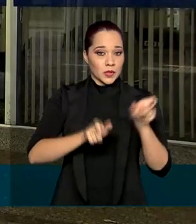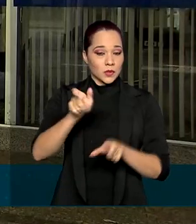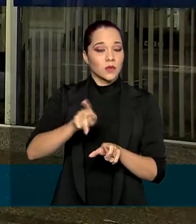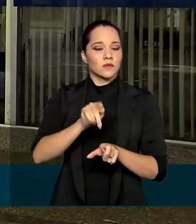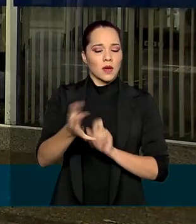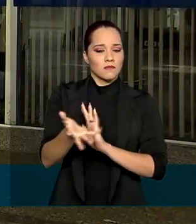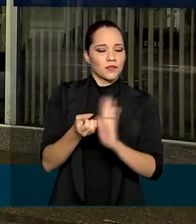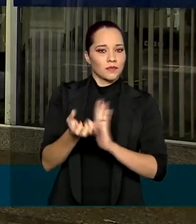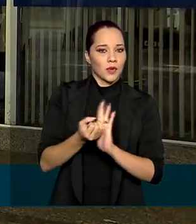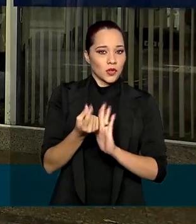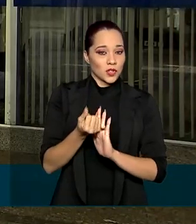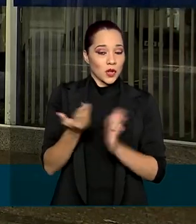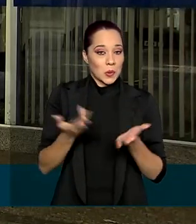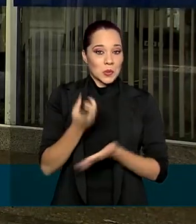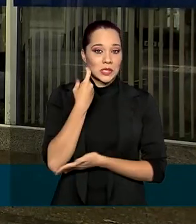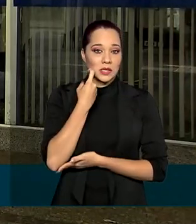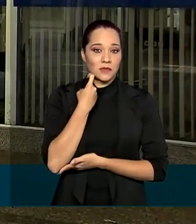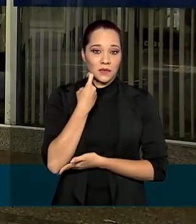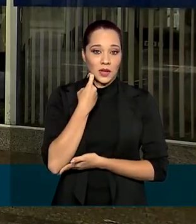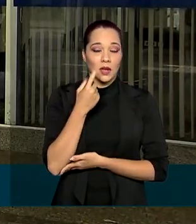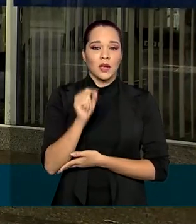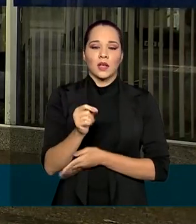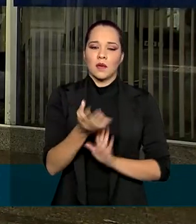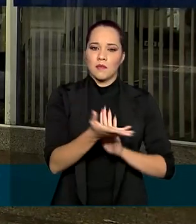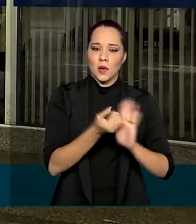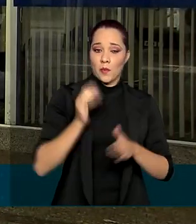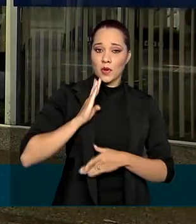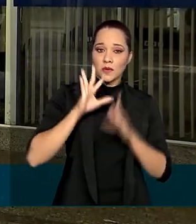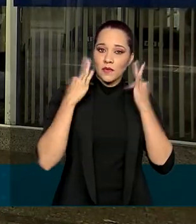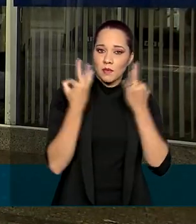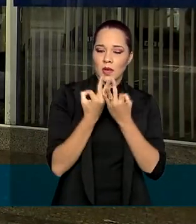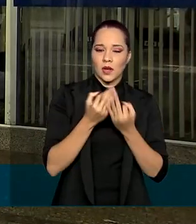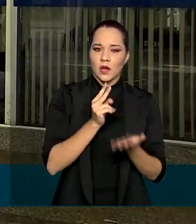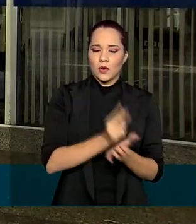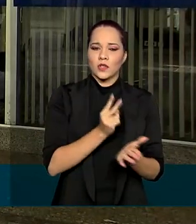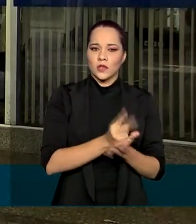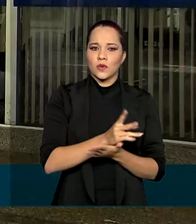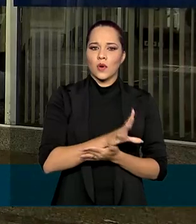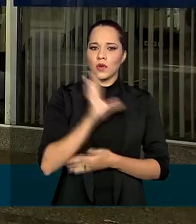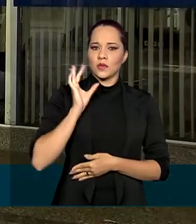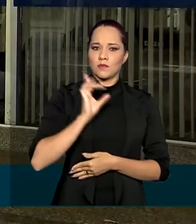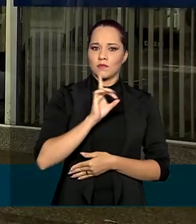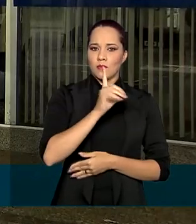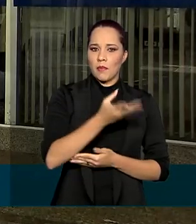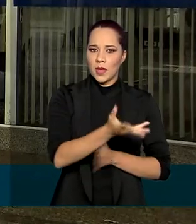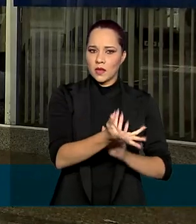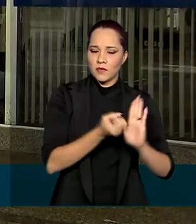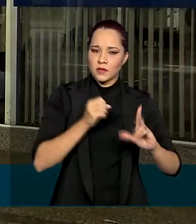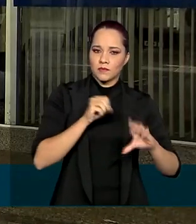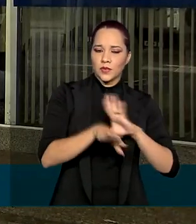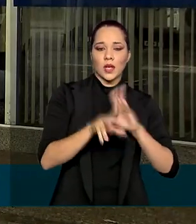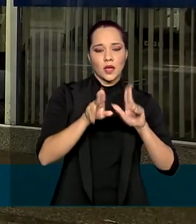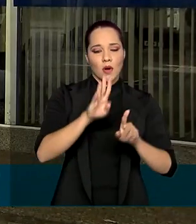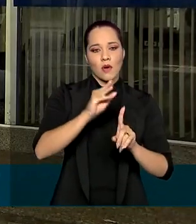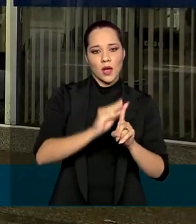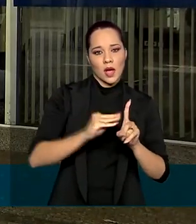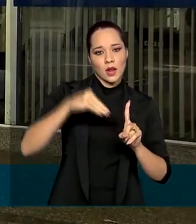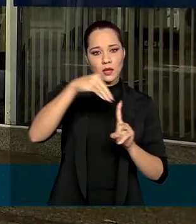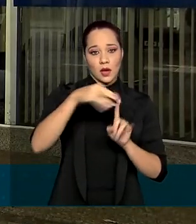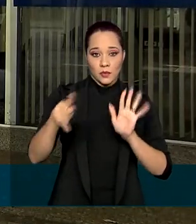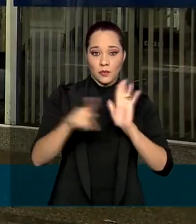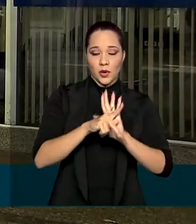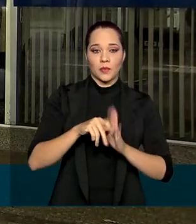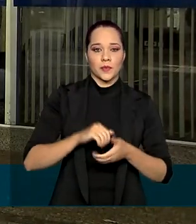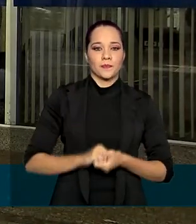receber o dinheiro nesta sexta-feira. Quem recebe pelo Bolsa Família continua tendo benefício creditado de acordo com o calendário do programa.